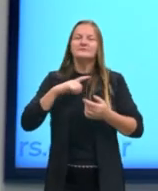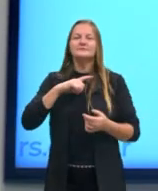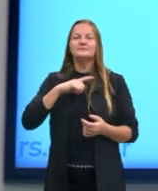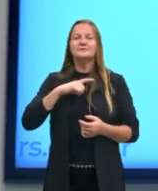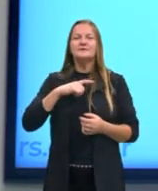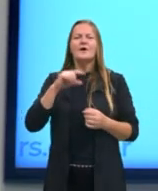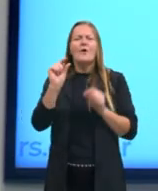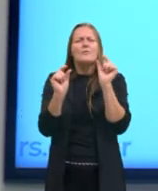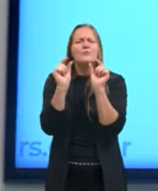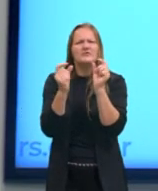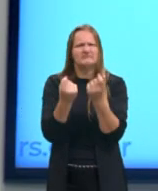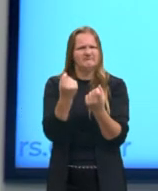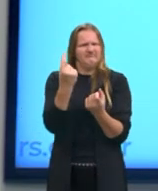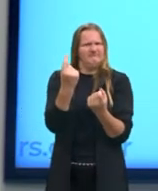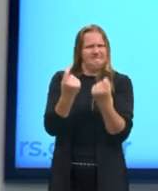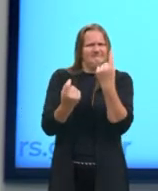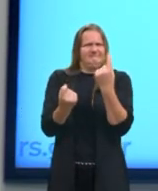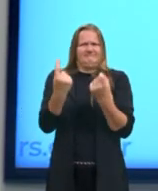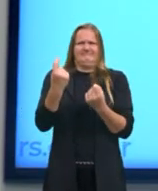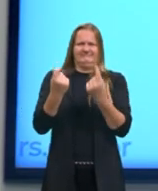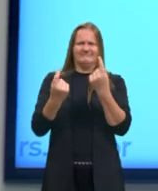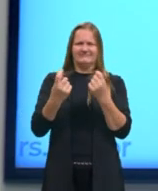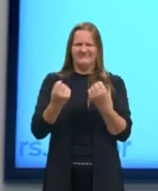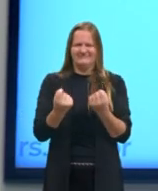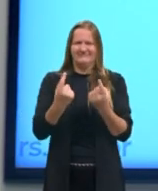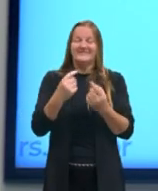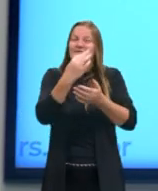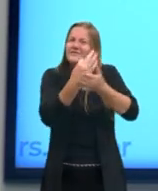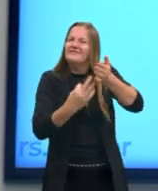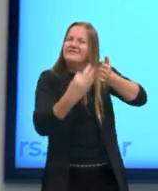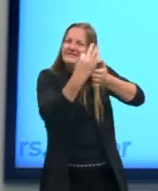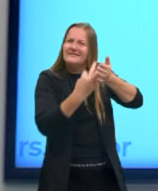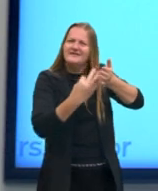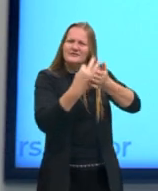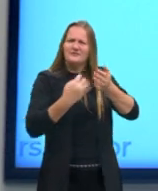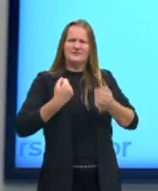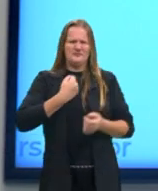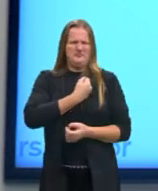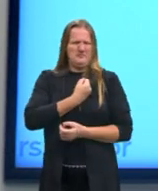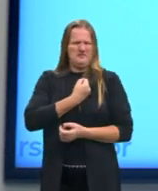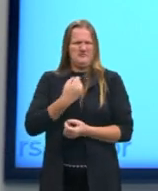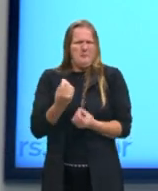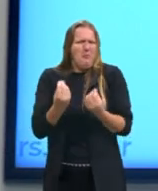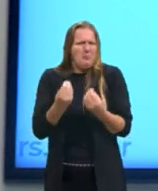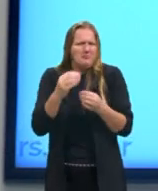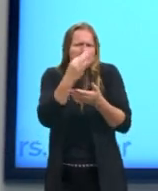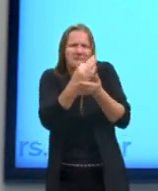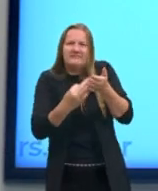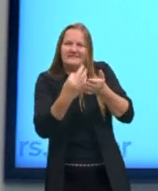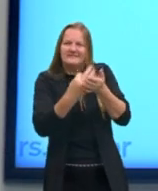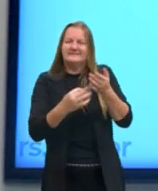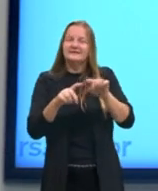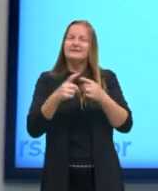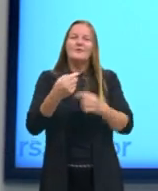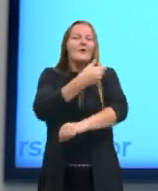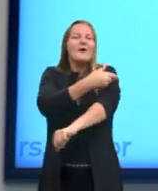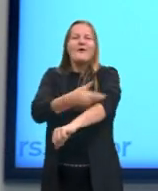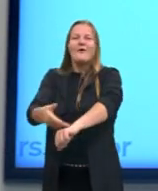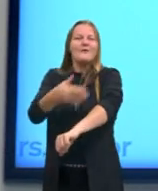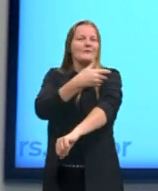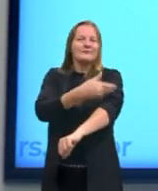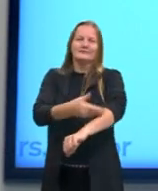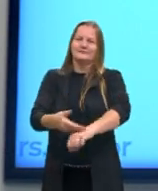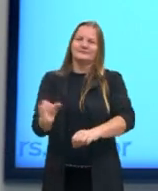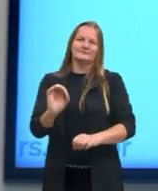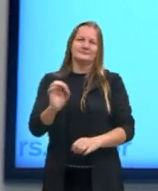ter tido um pequeno estranhamento, que nem aqui, né? Três números e uma letra só. Não é o nosso habitual quando a gente